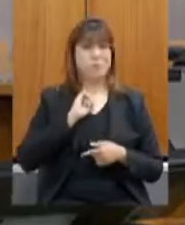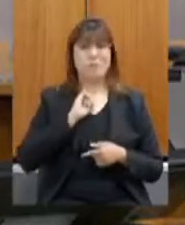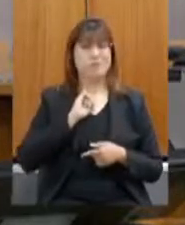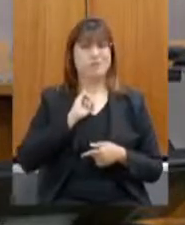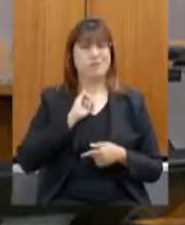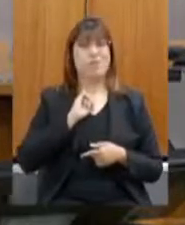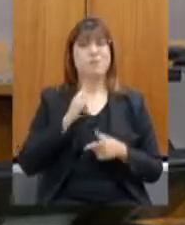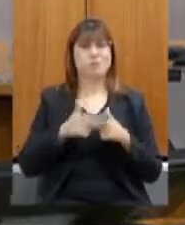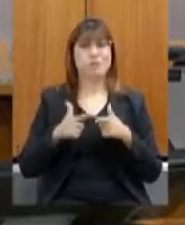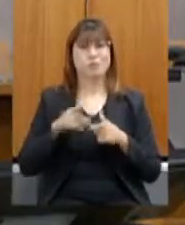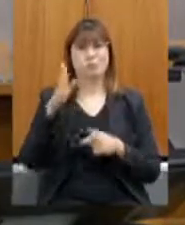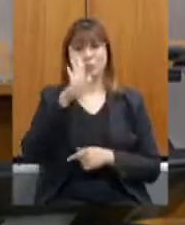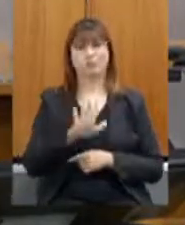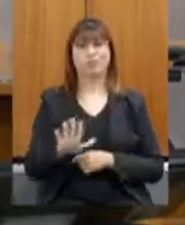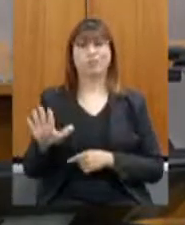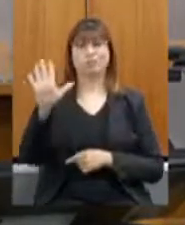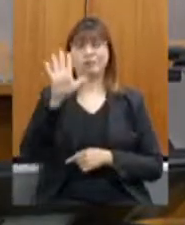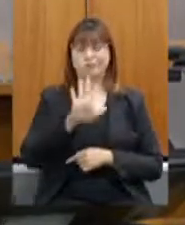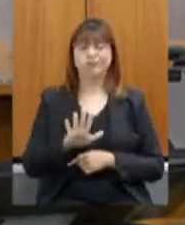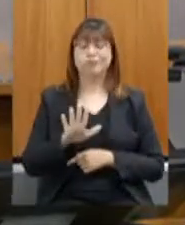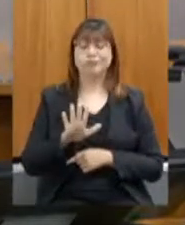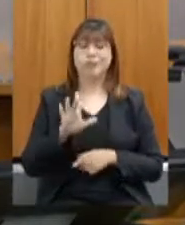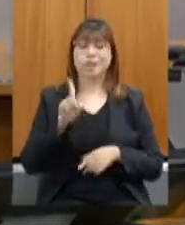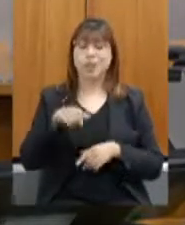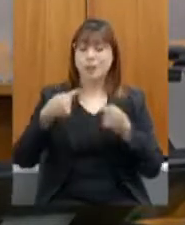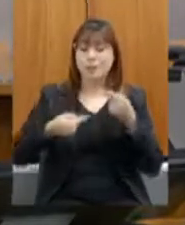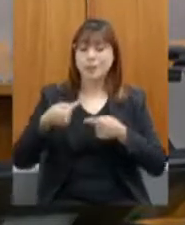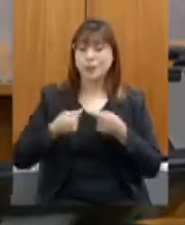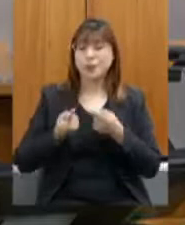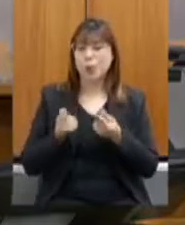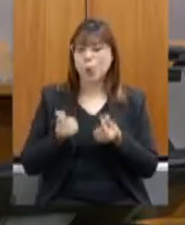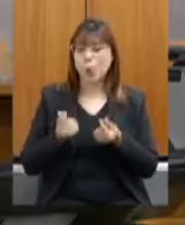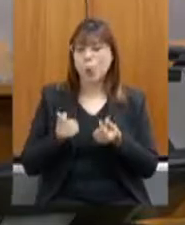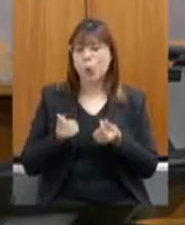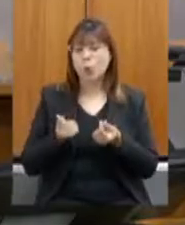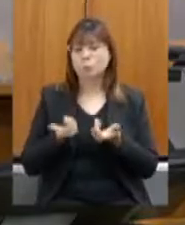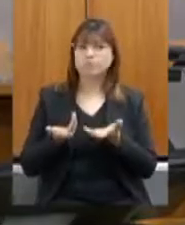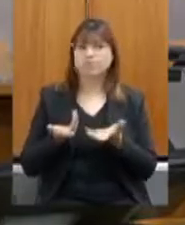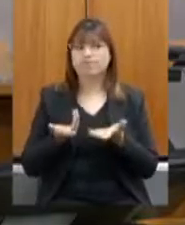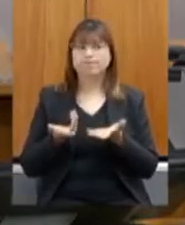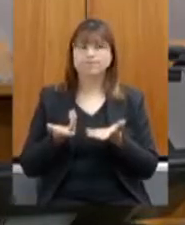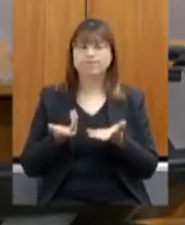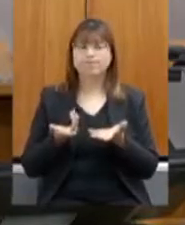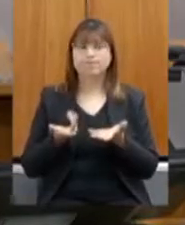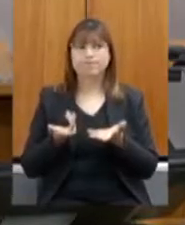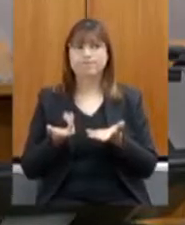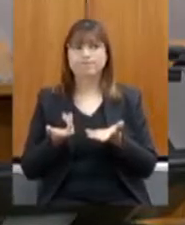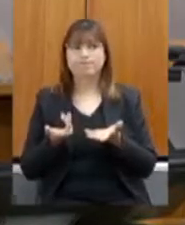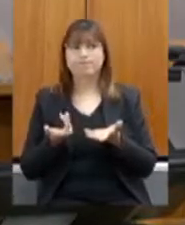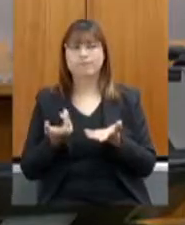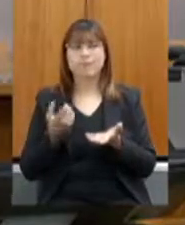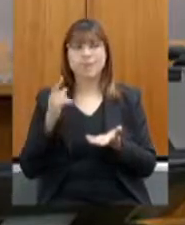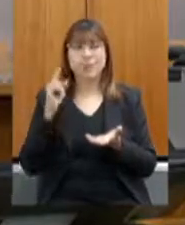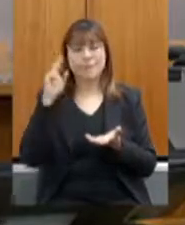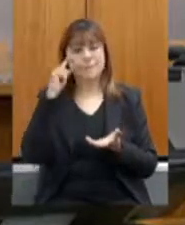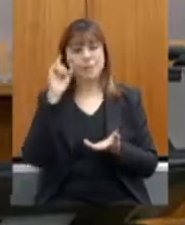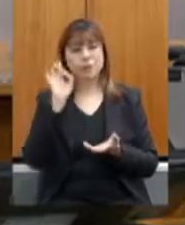a política econômica hoje do país, ela vem voltada muito na questão empresarial,